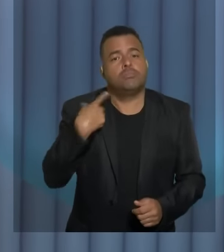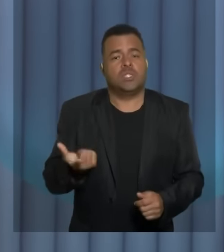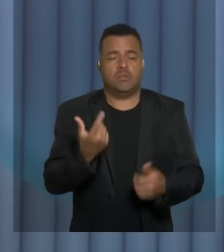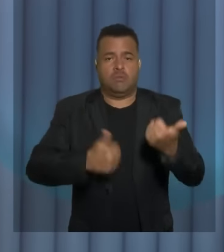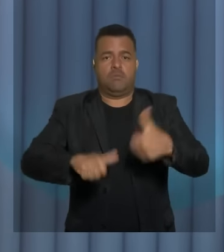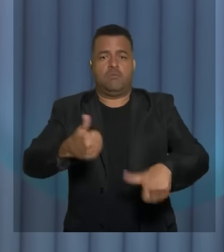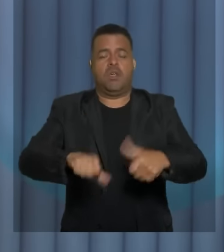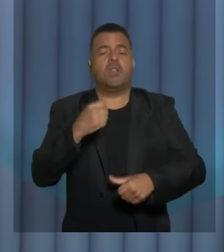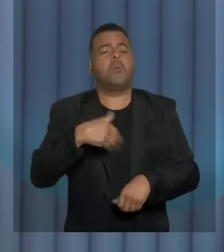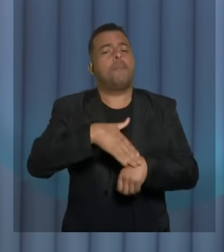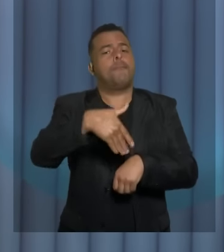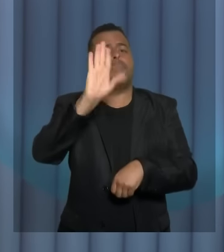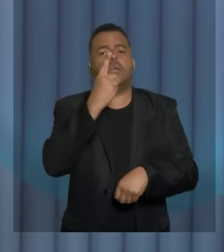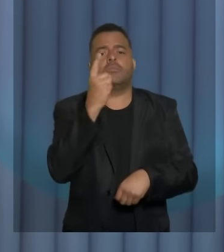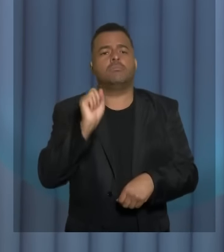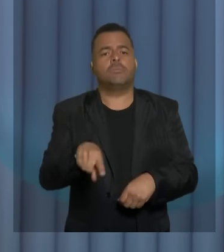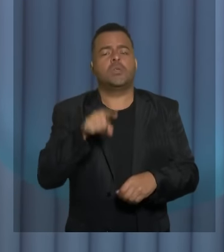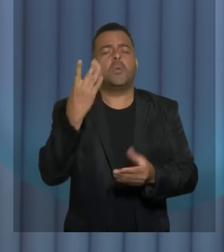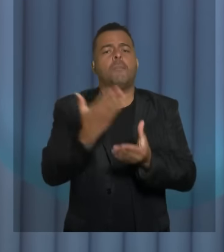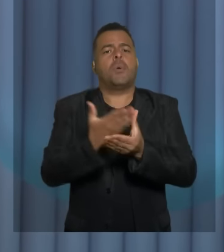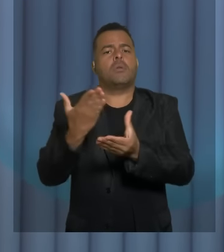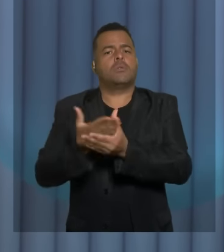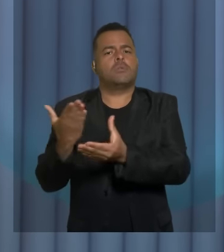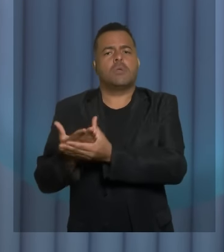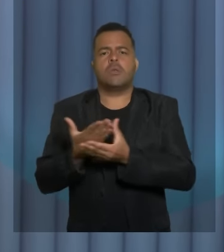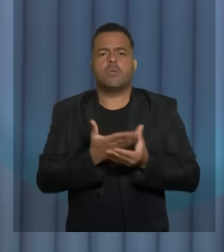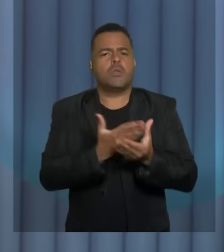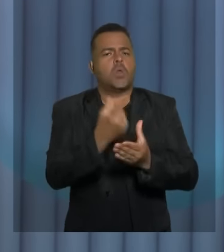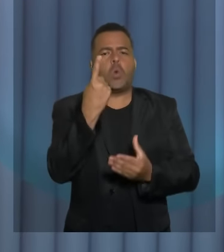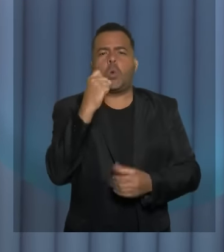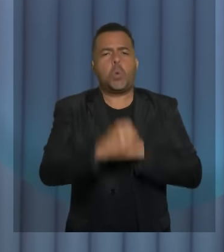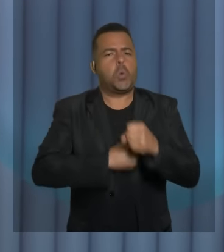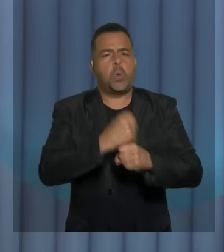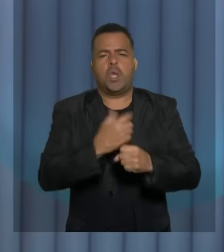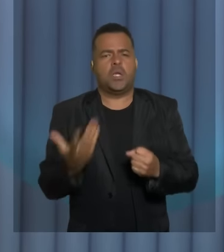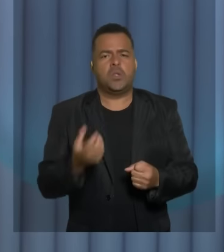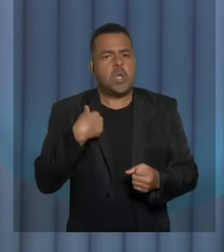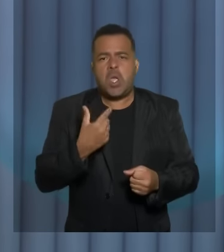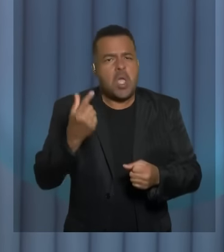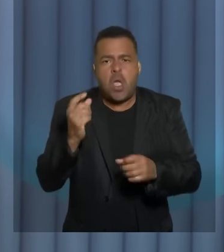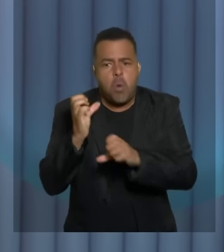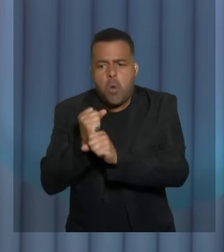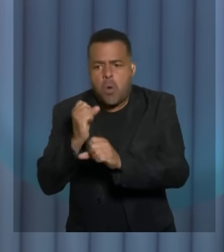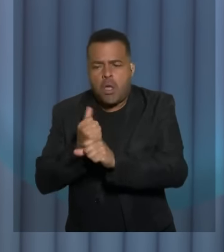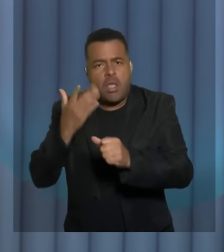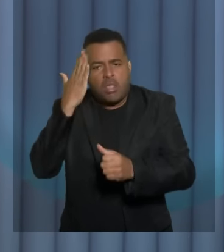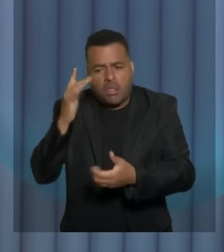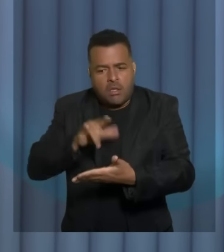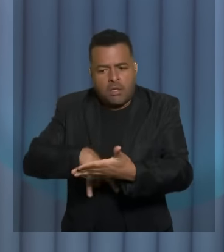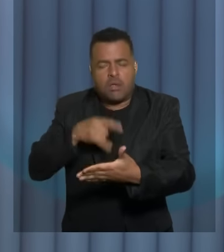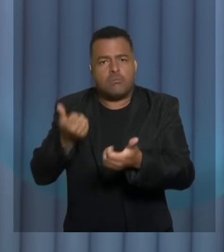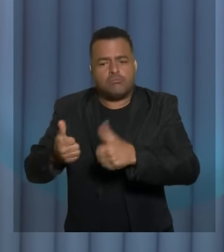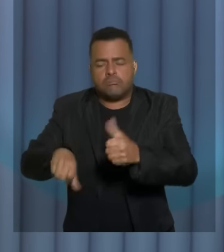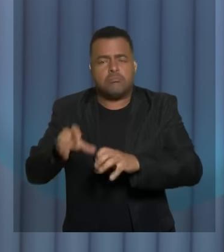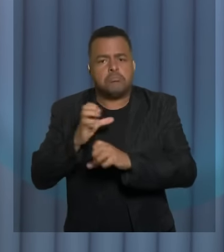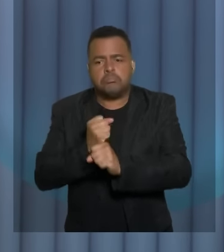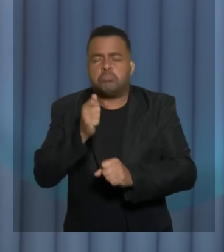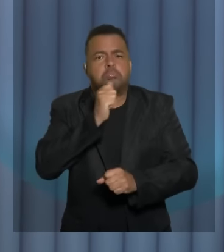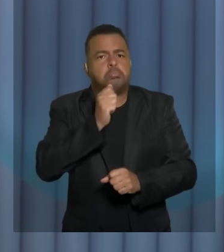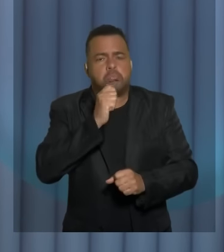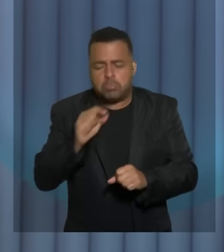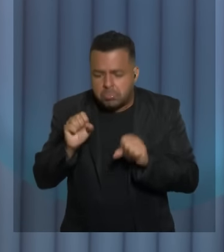processos dentro de um ano e dentro de um desses processos que eu nem acompanhei licitatório na verdade depois de três anos eu